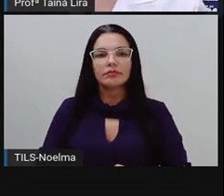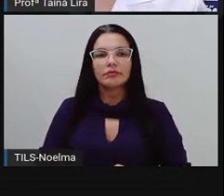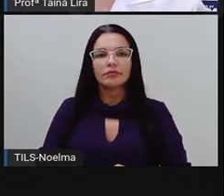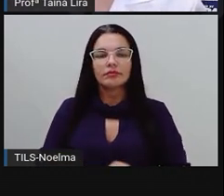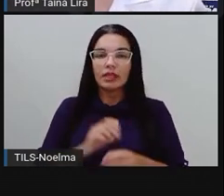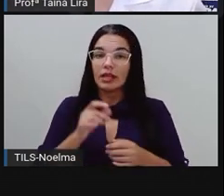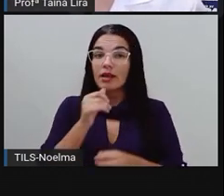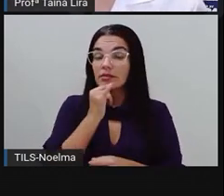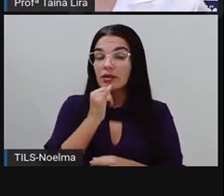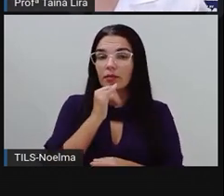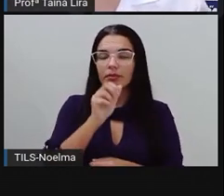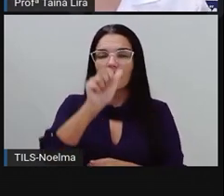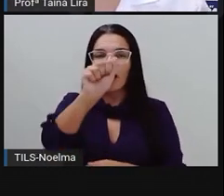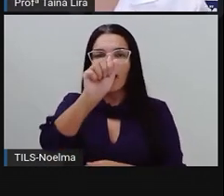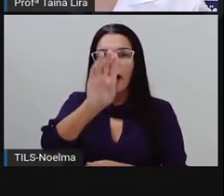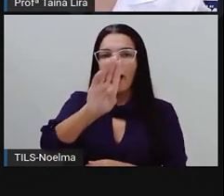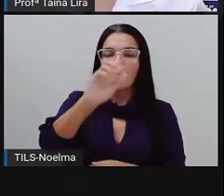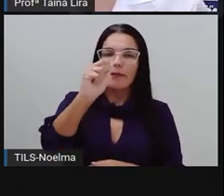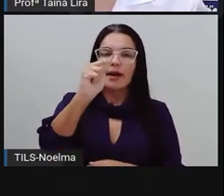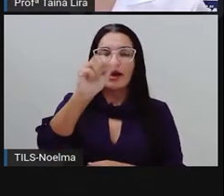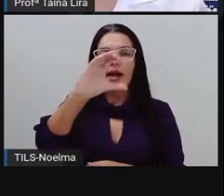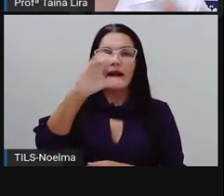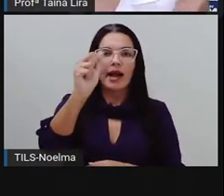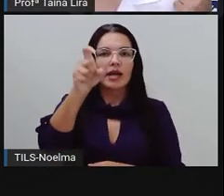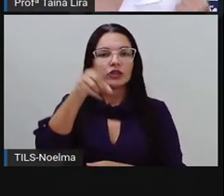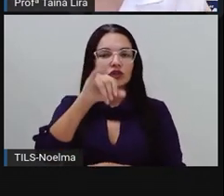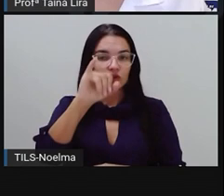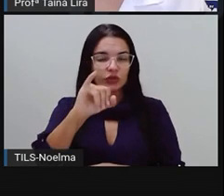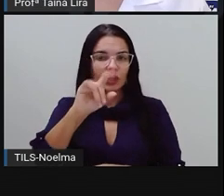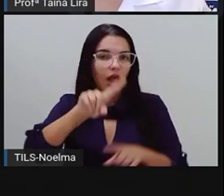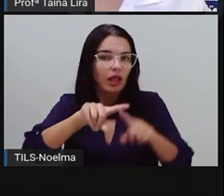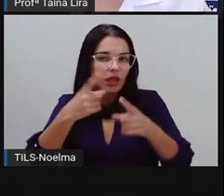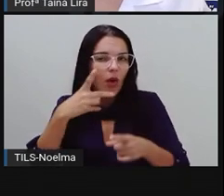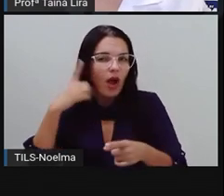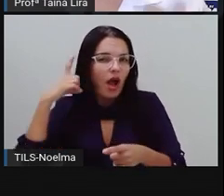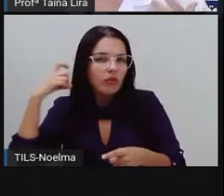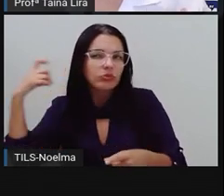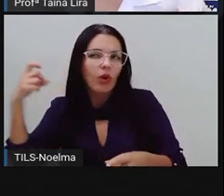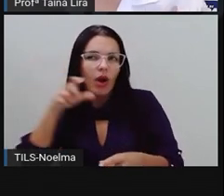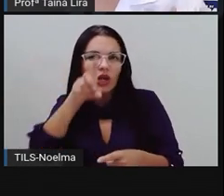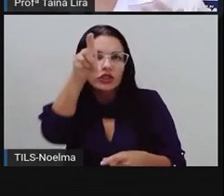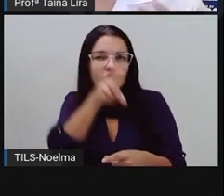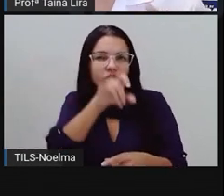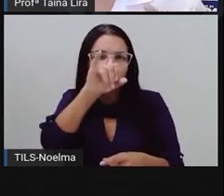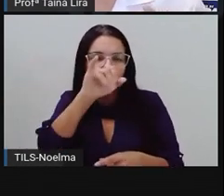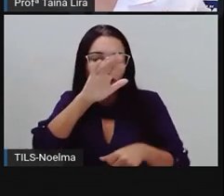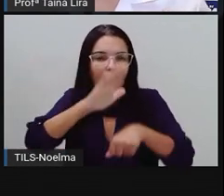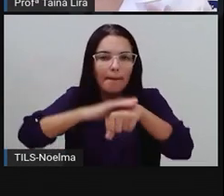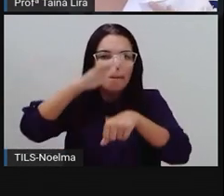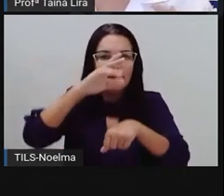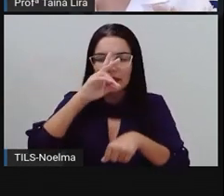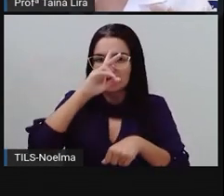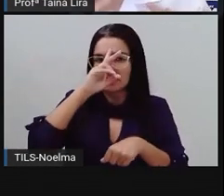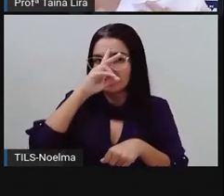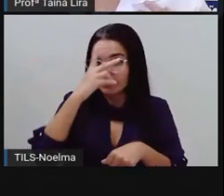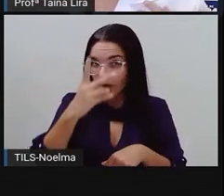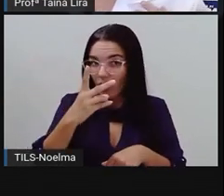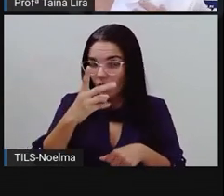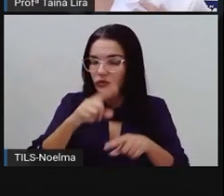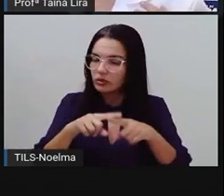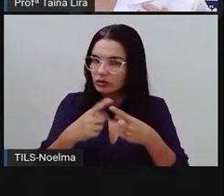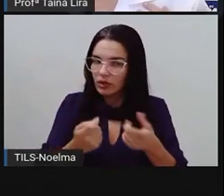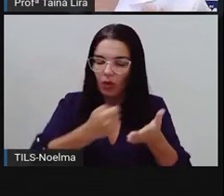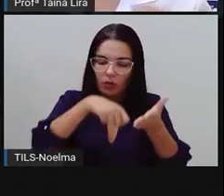abacaxi, abacaxi. Então, observe como essa sílaba XI é uma sílaba